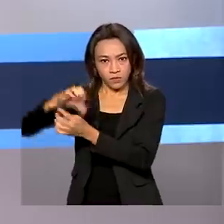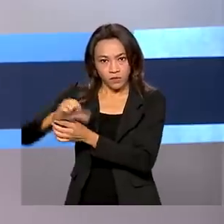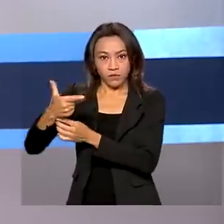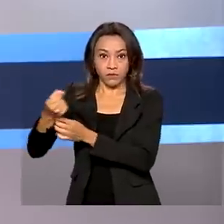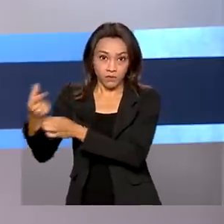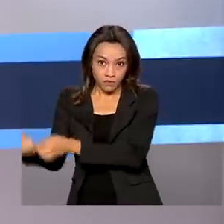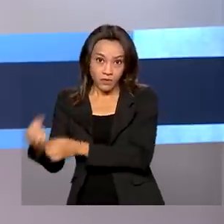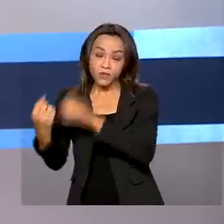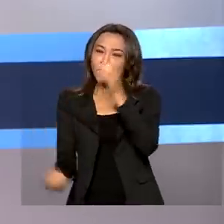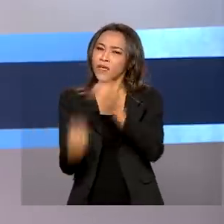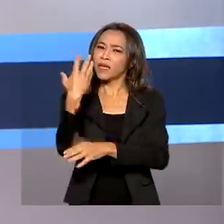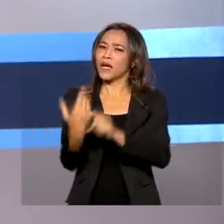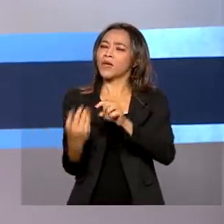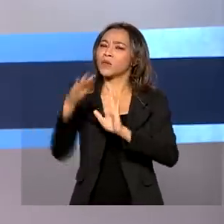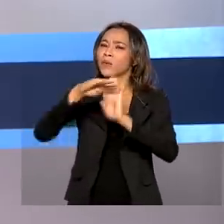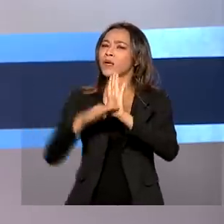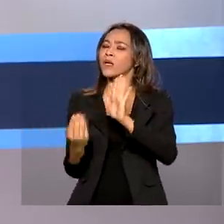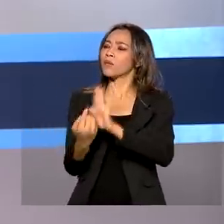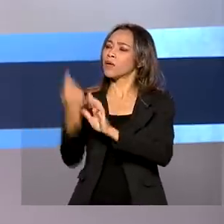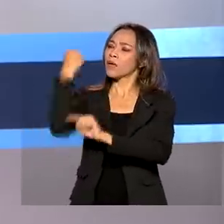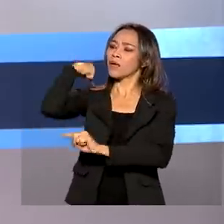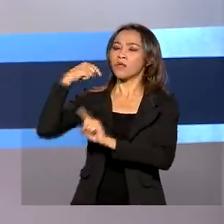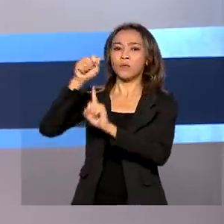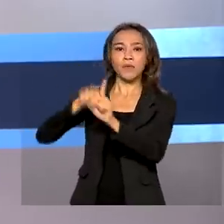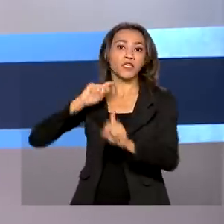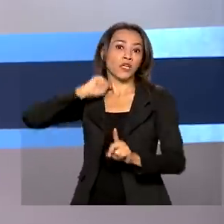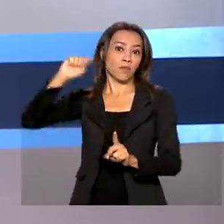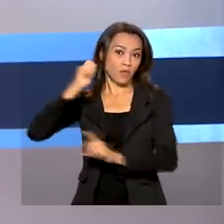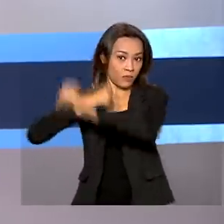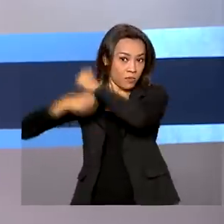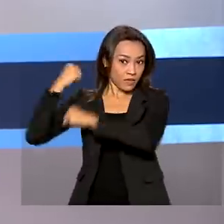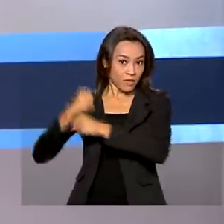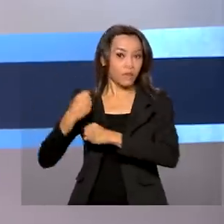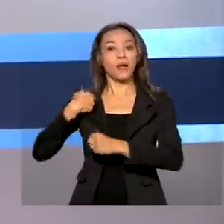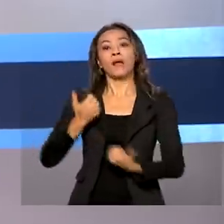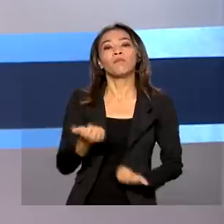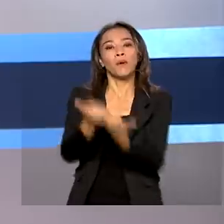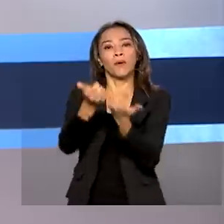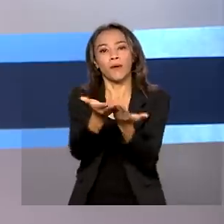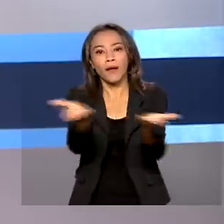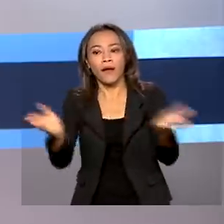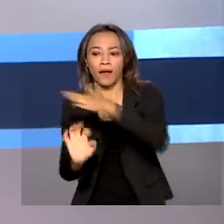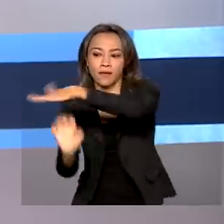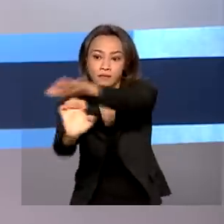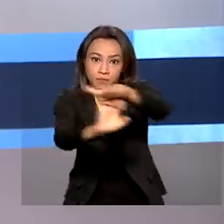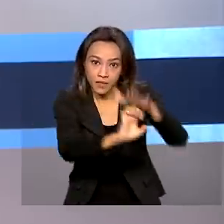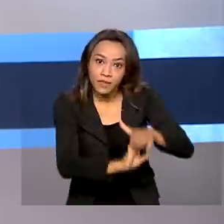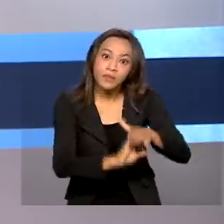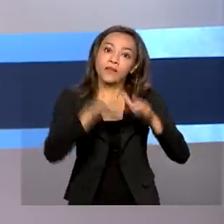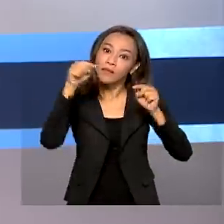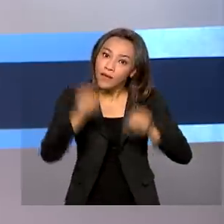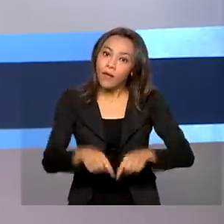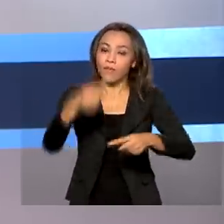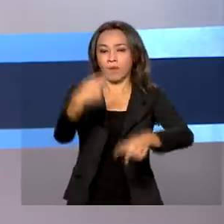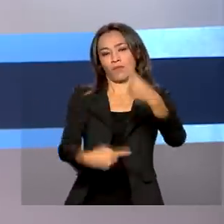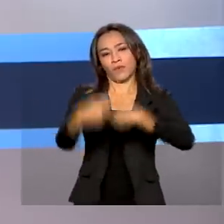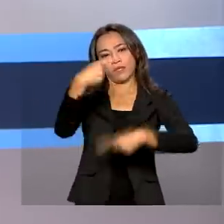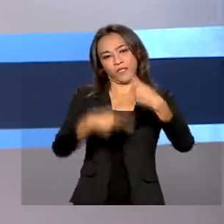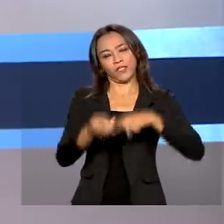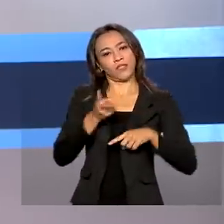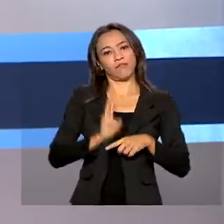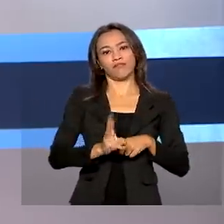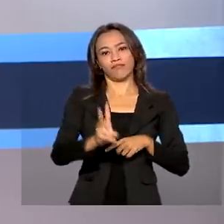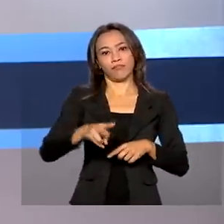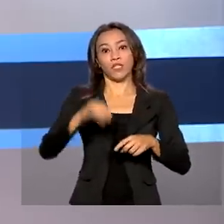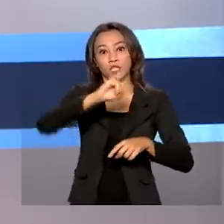criado em abril do ano passado para socorrer micro e pequenas empresas durante a pandemia e se tornou política permanente em junho